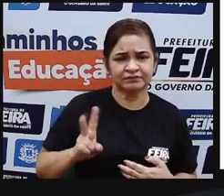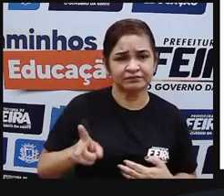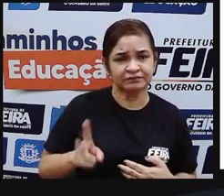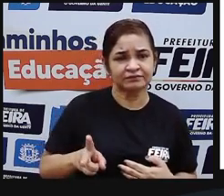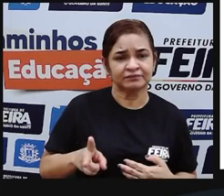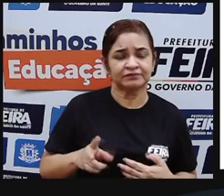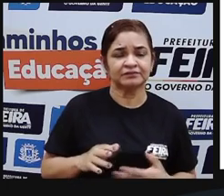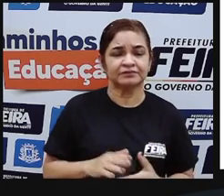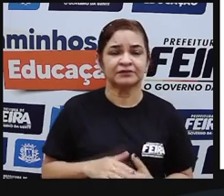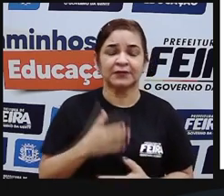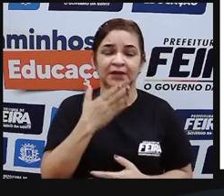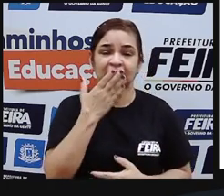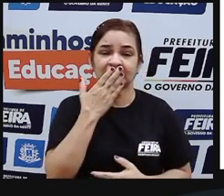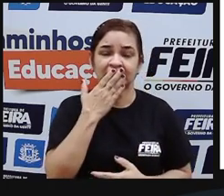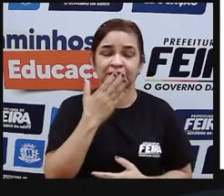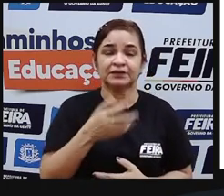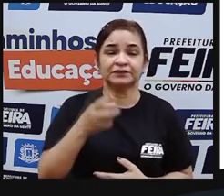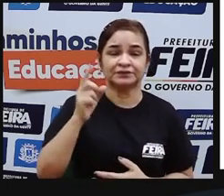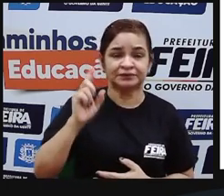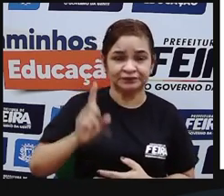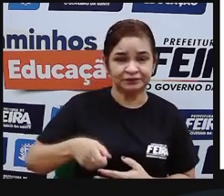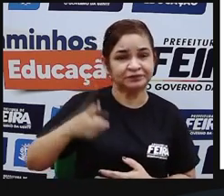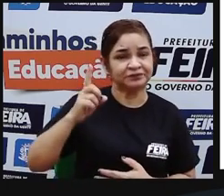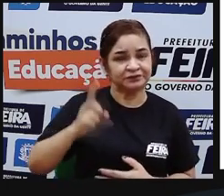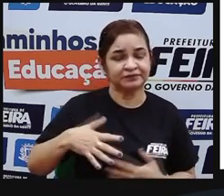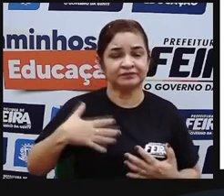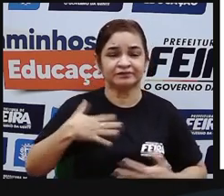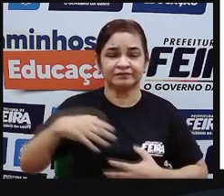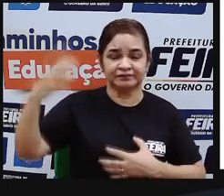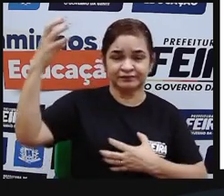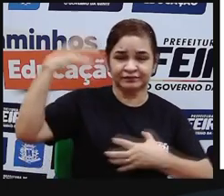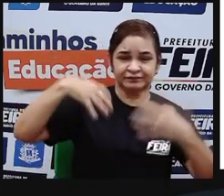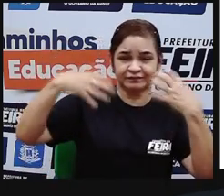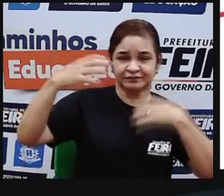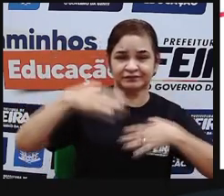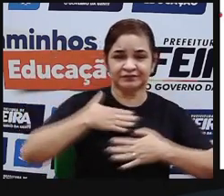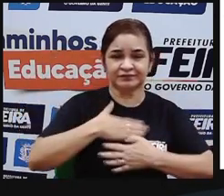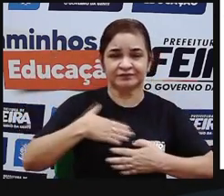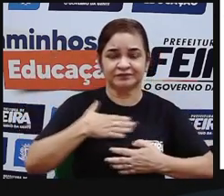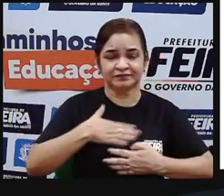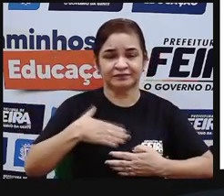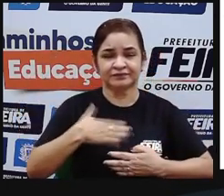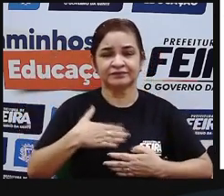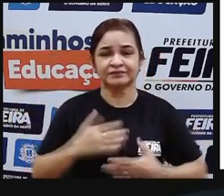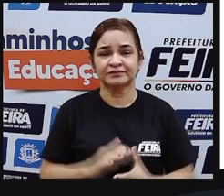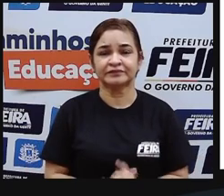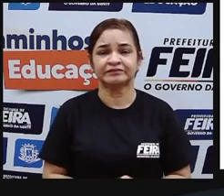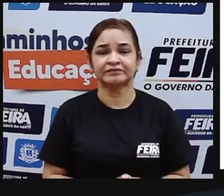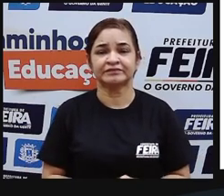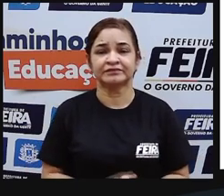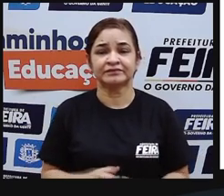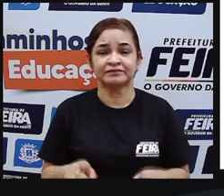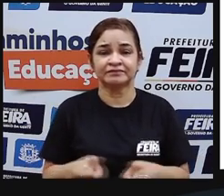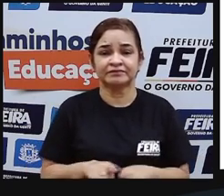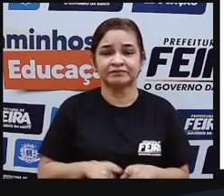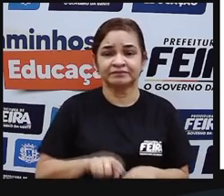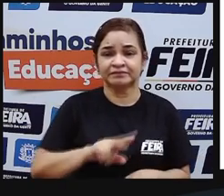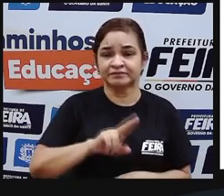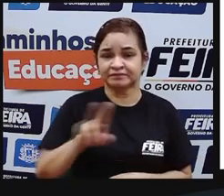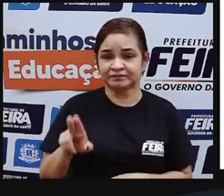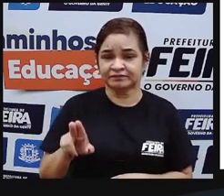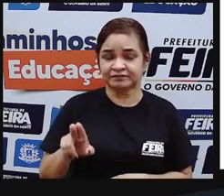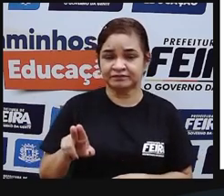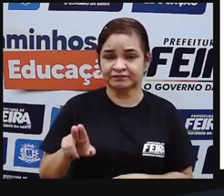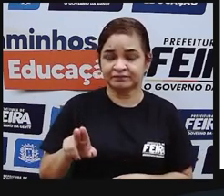do hábito indígena a higiene pessoal através do banho e até o nome do país Brasil